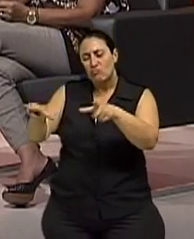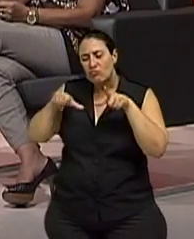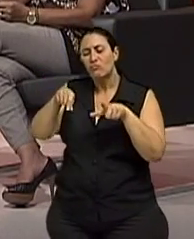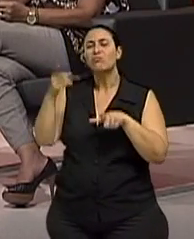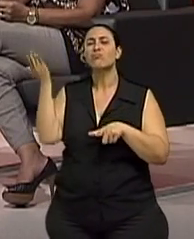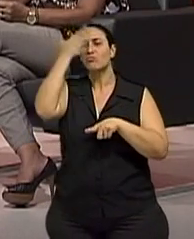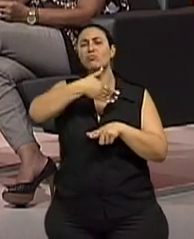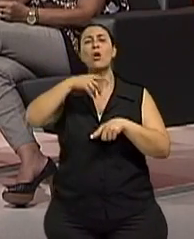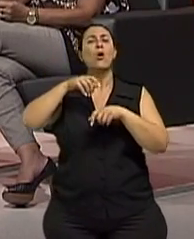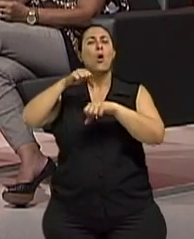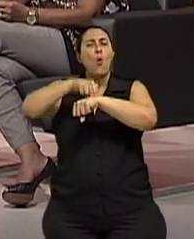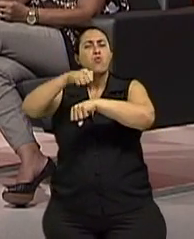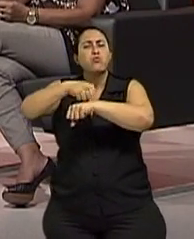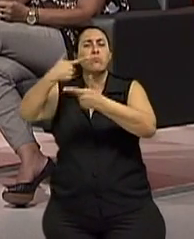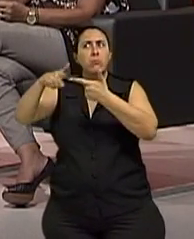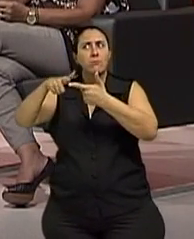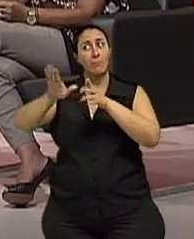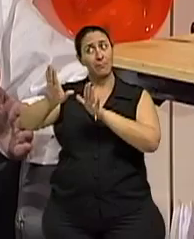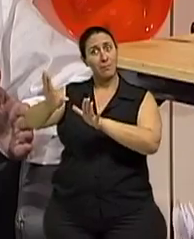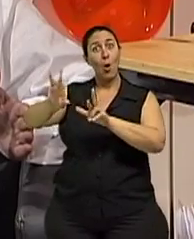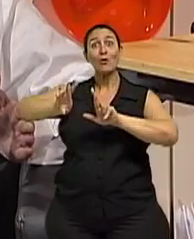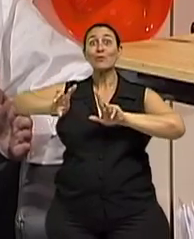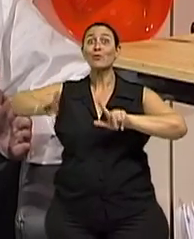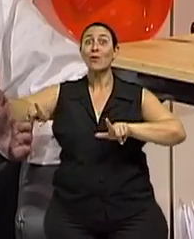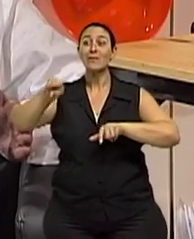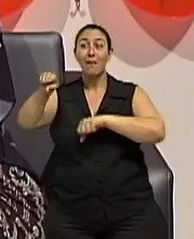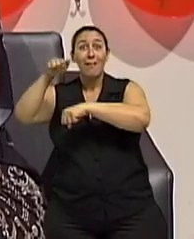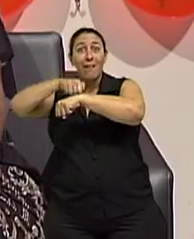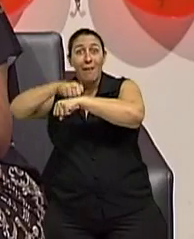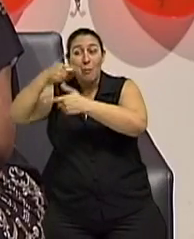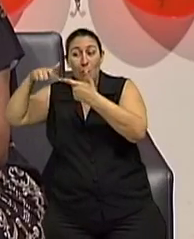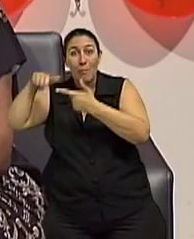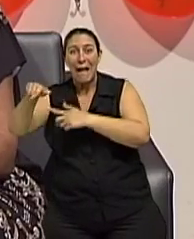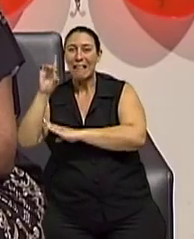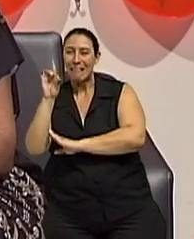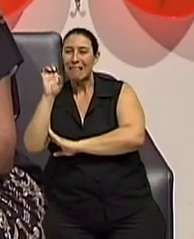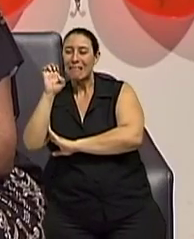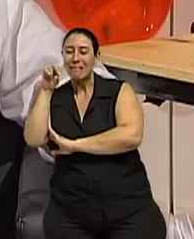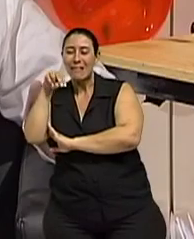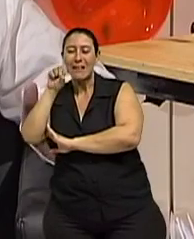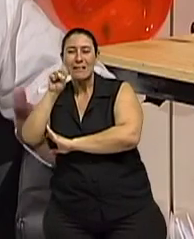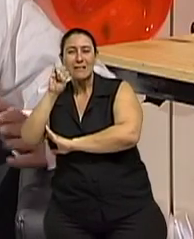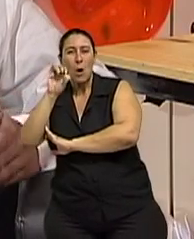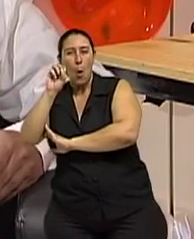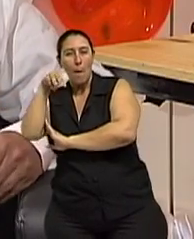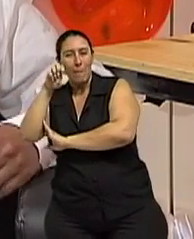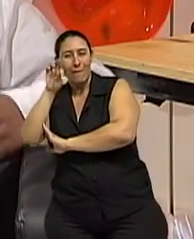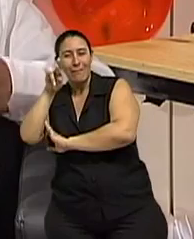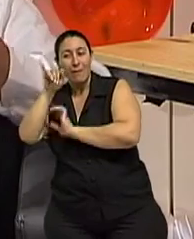A osteoporose, ela é um problema que dá enfraquecimento no osso. É o osso poroso, a gente já viu várias figuras disso. E ele não dá sintomas.